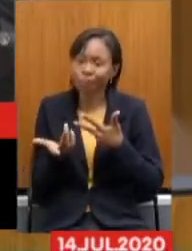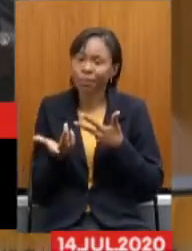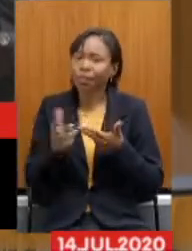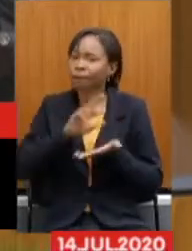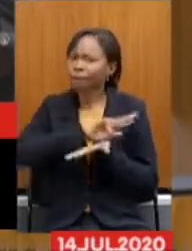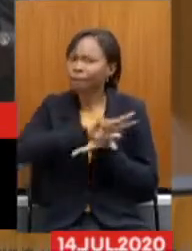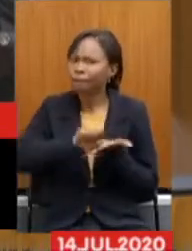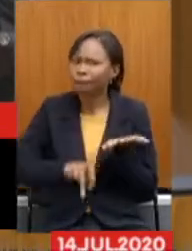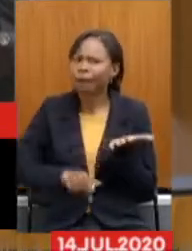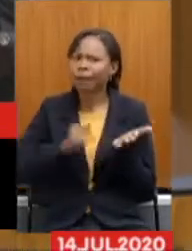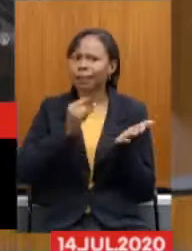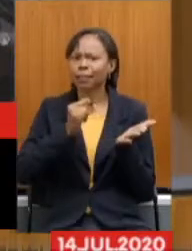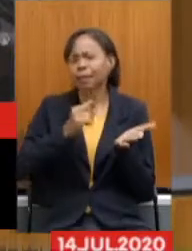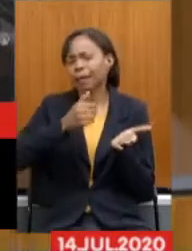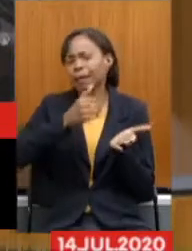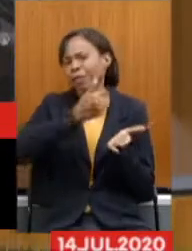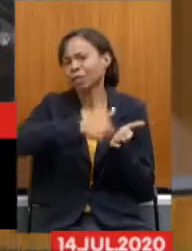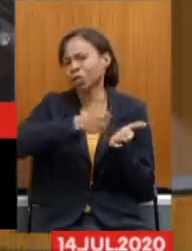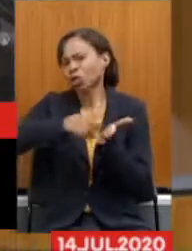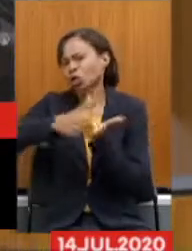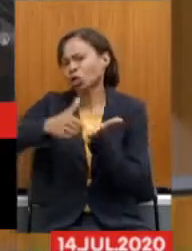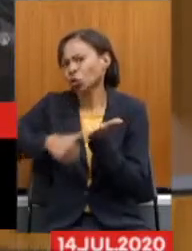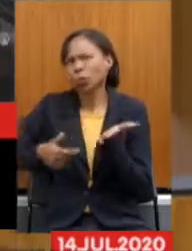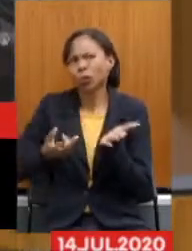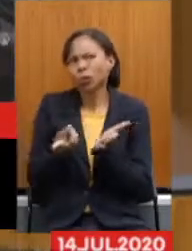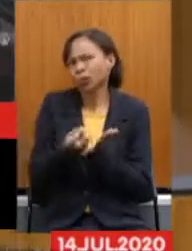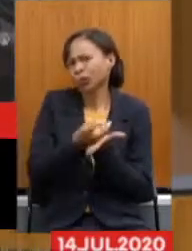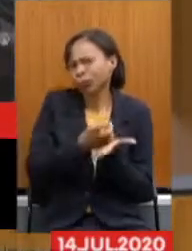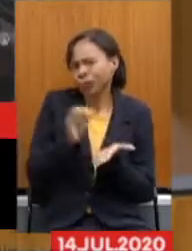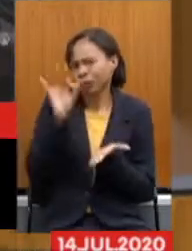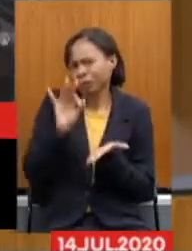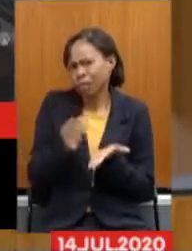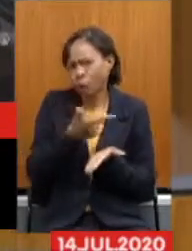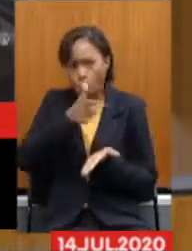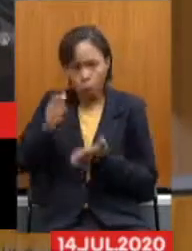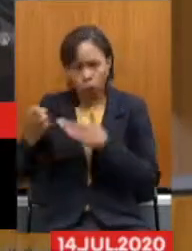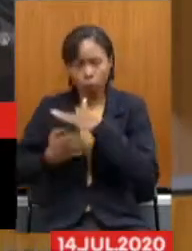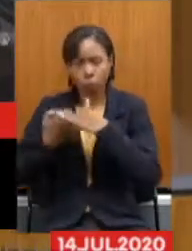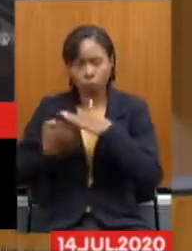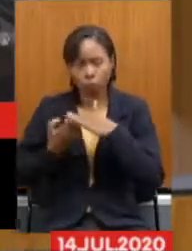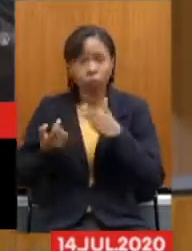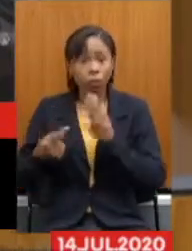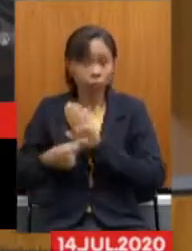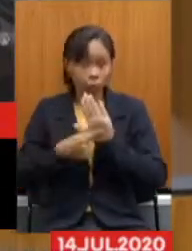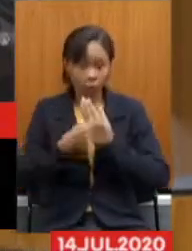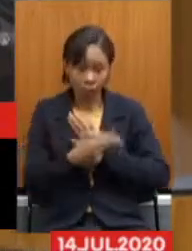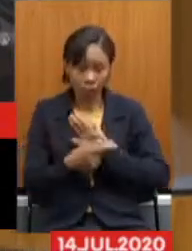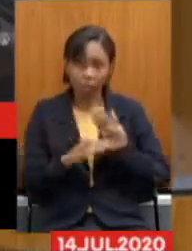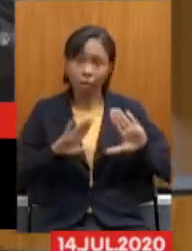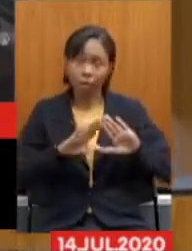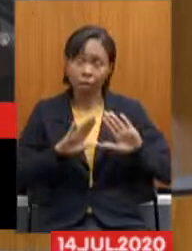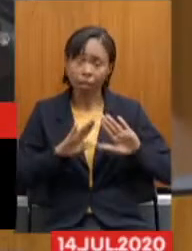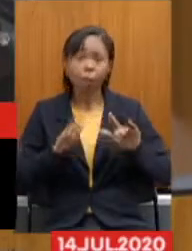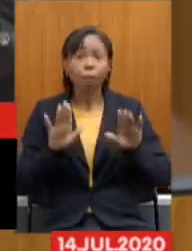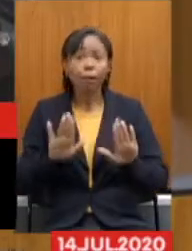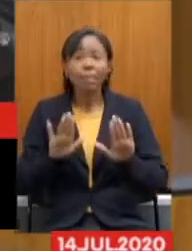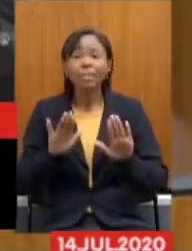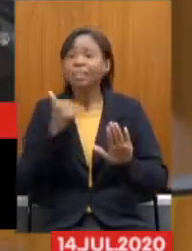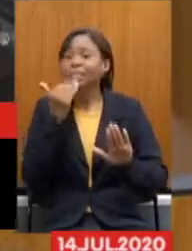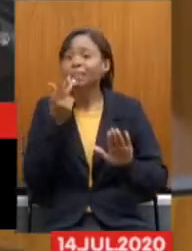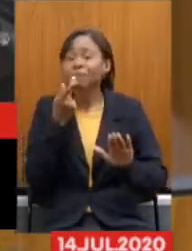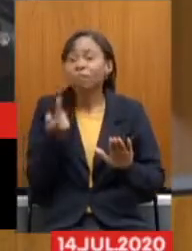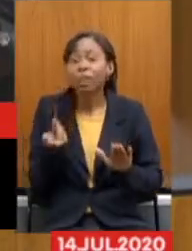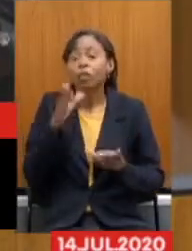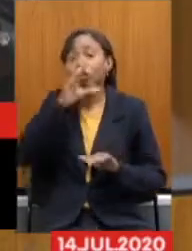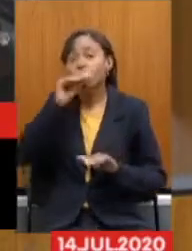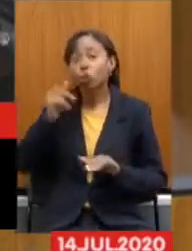fiscais Dadas a várias empresas Ora Escutamos nessa casa O outros estados Fizeram Mas ninguém fala Que os servidores De Minas Estão há anos